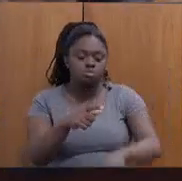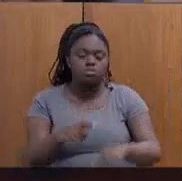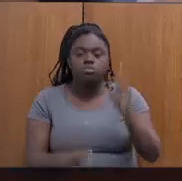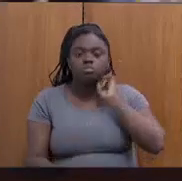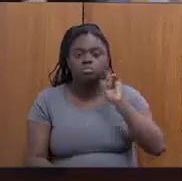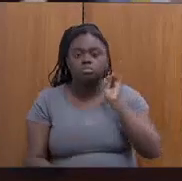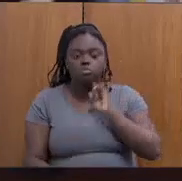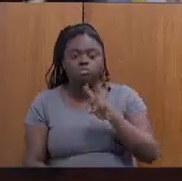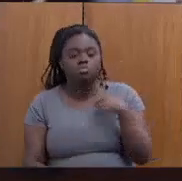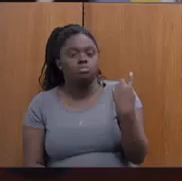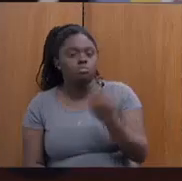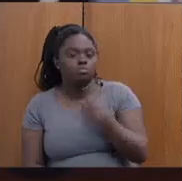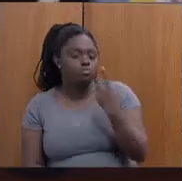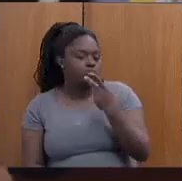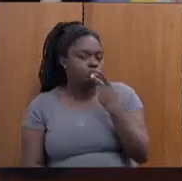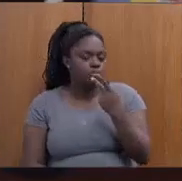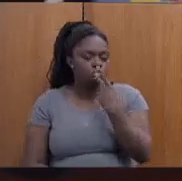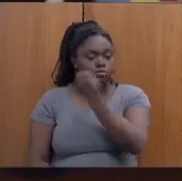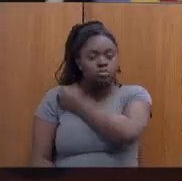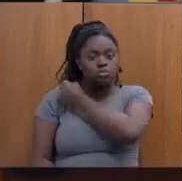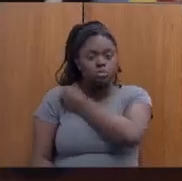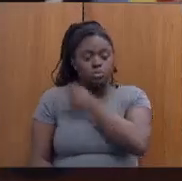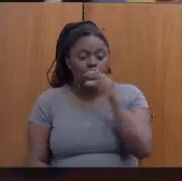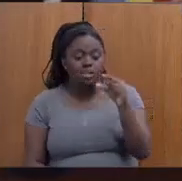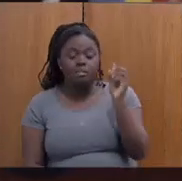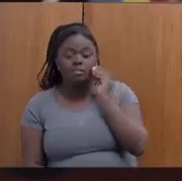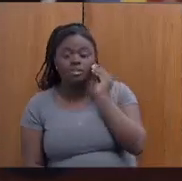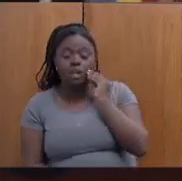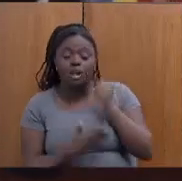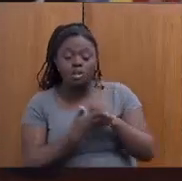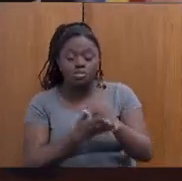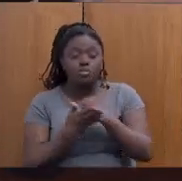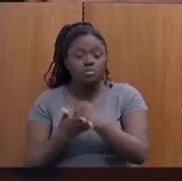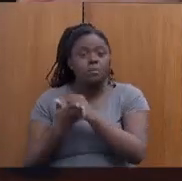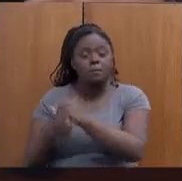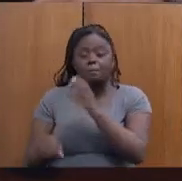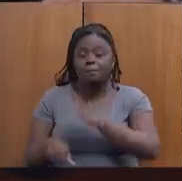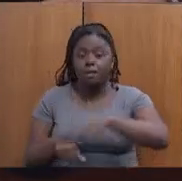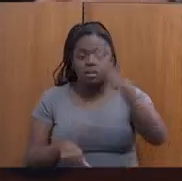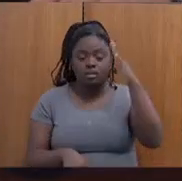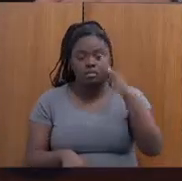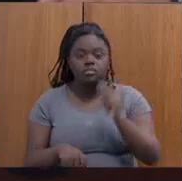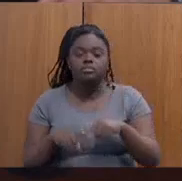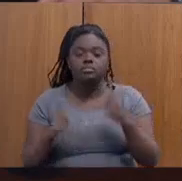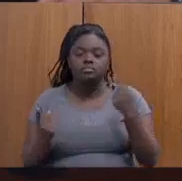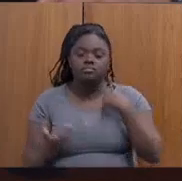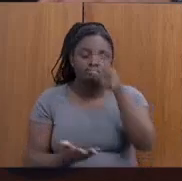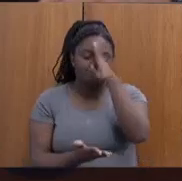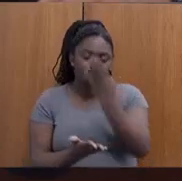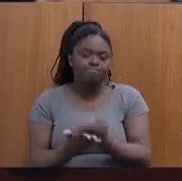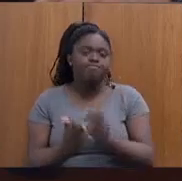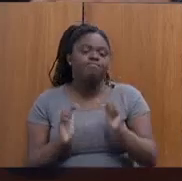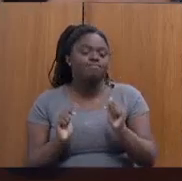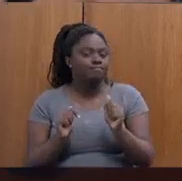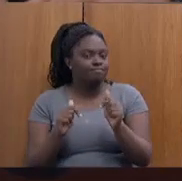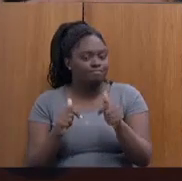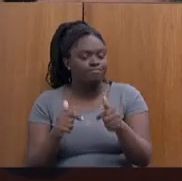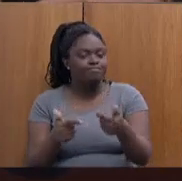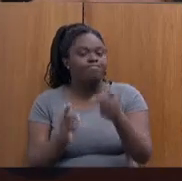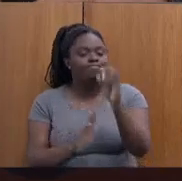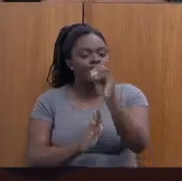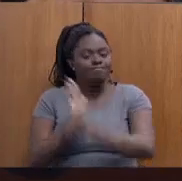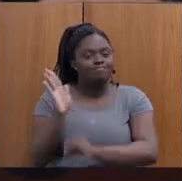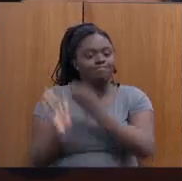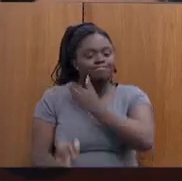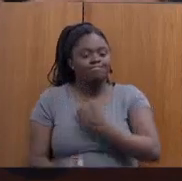falando que os números estão pequenos, a gente vai tentar ajudar no máximo que pode, mas eu creio que essa ação de incidência no orçamento do governo do